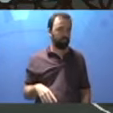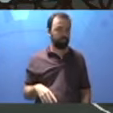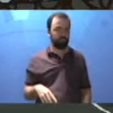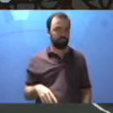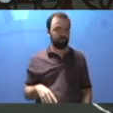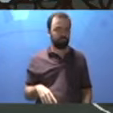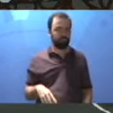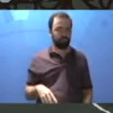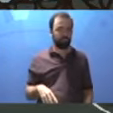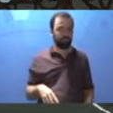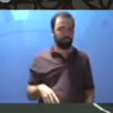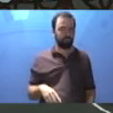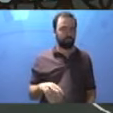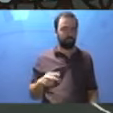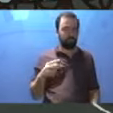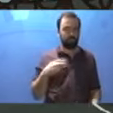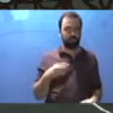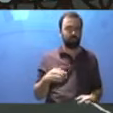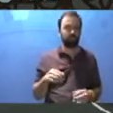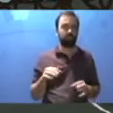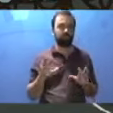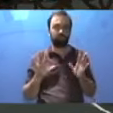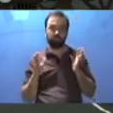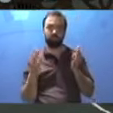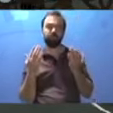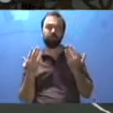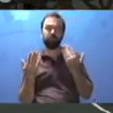Viu? Que depende da altura que você olha.